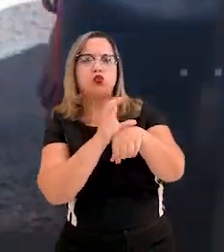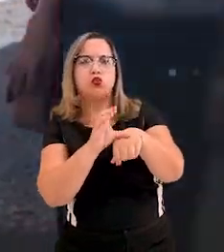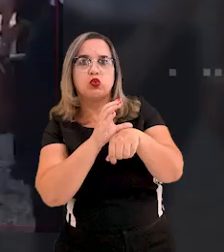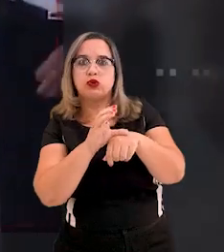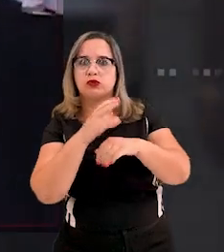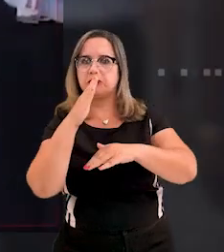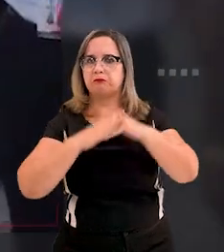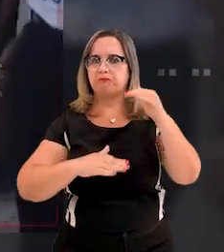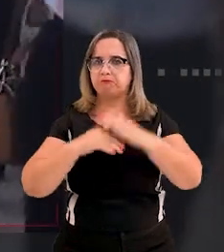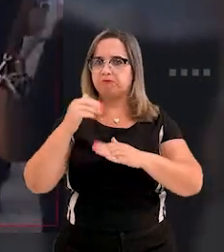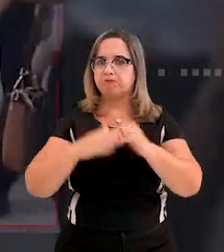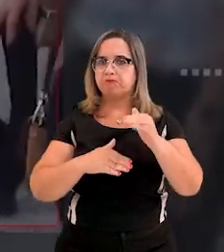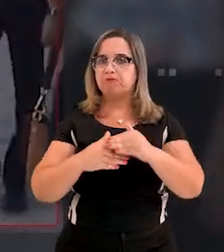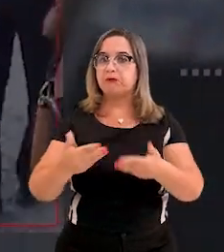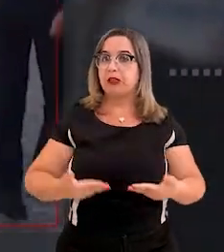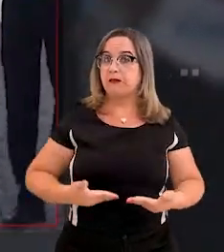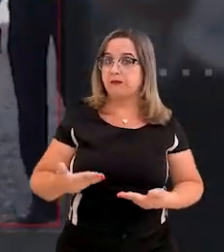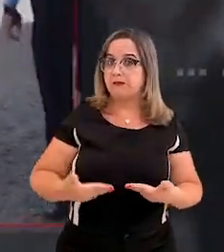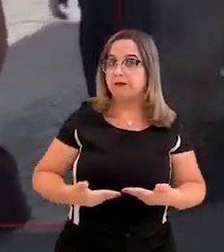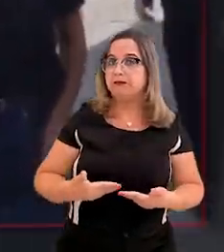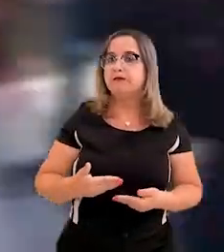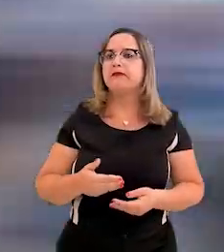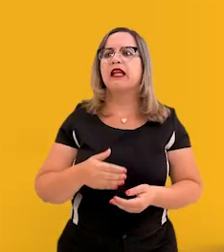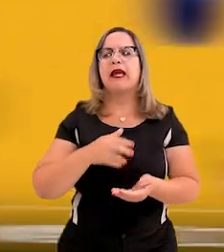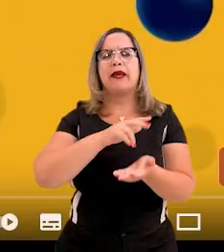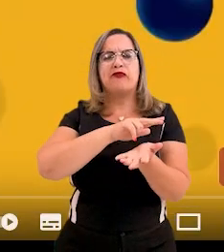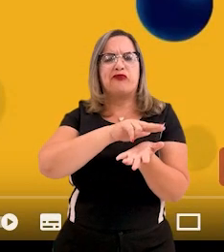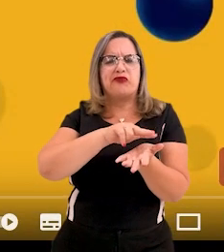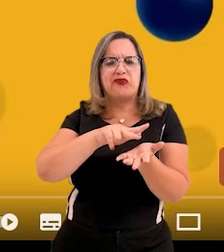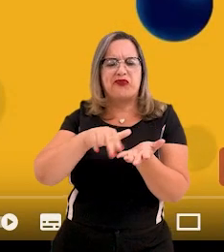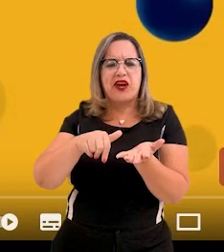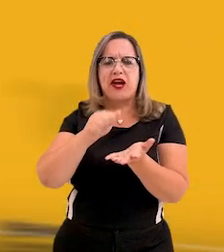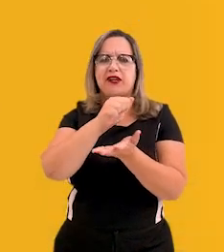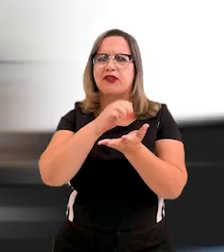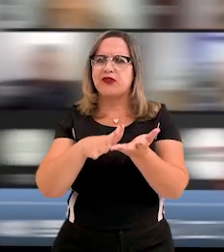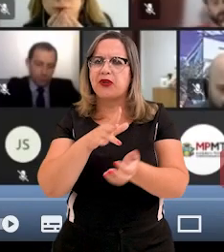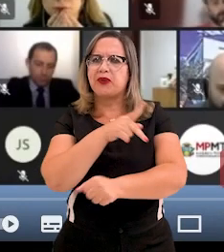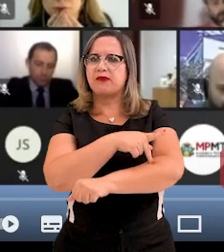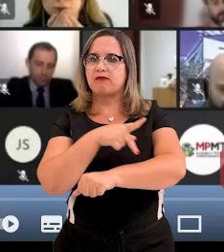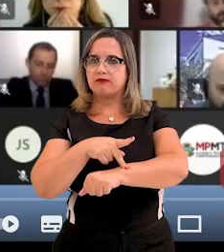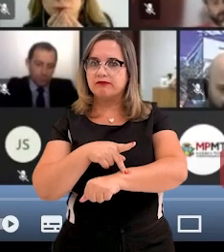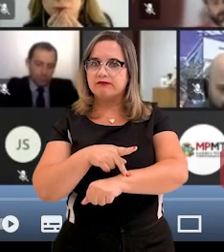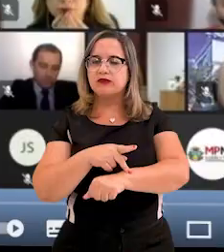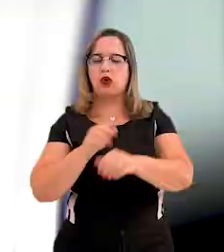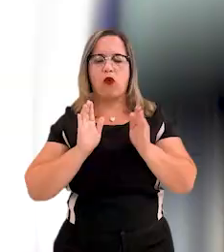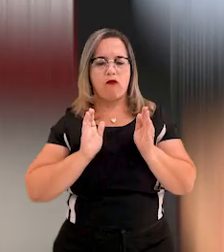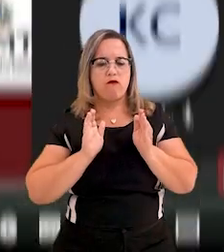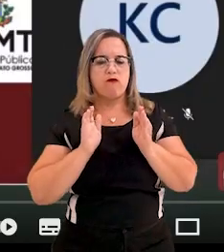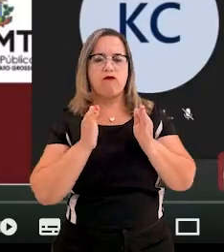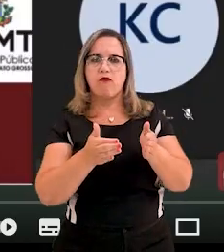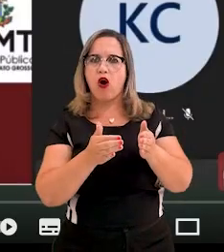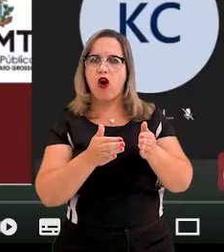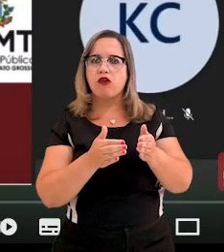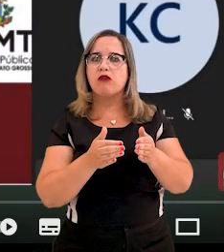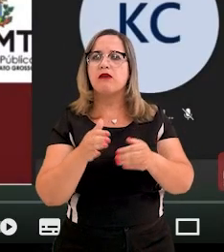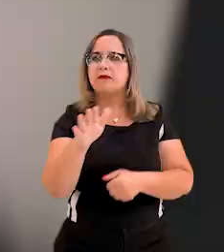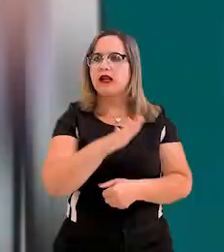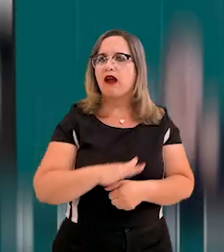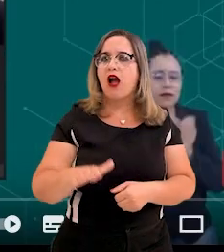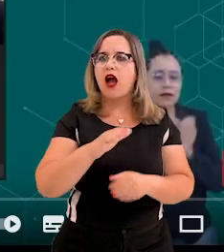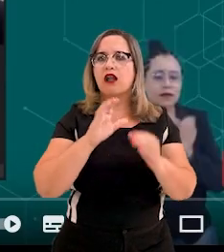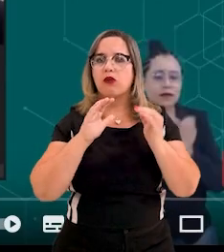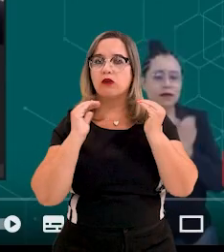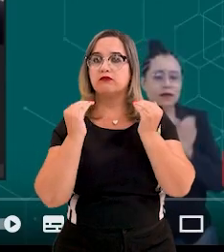membros e servidores, além de inúmeras atividades pedagógicas voltadas para a